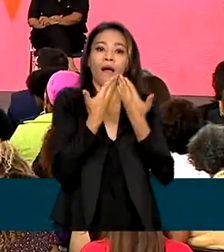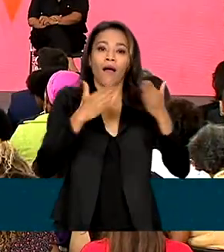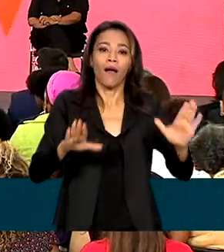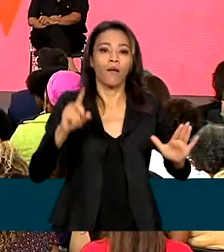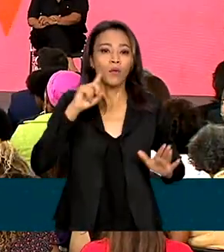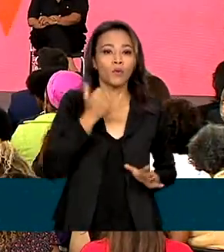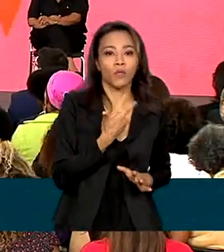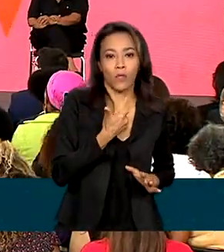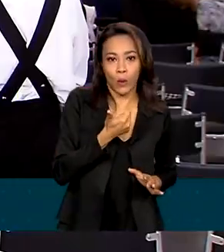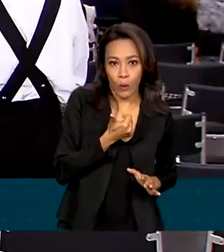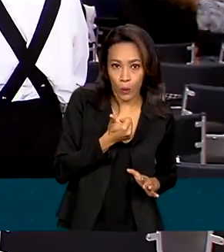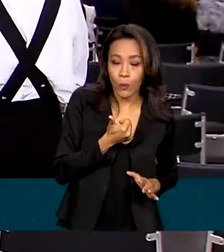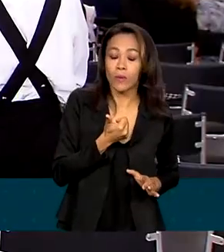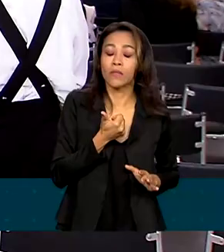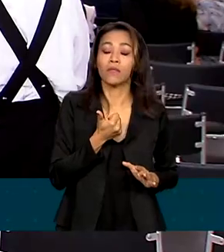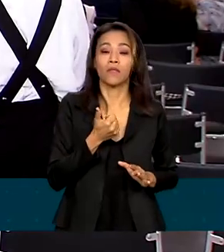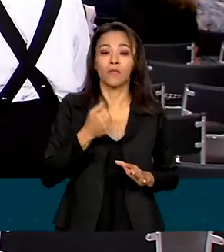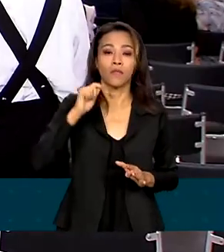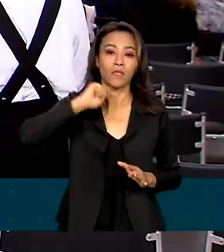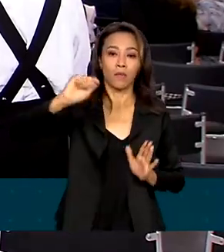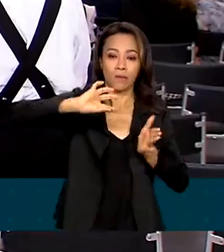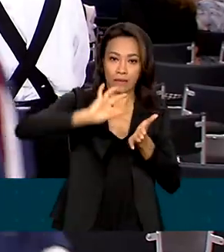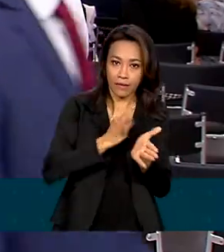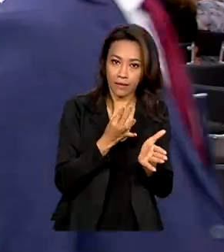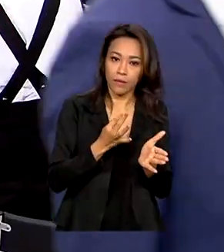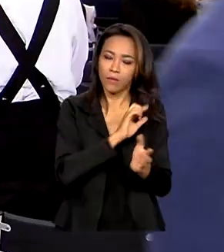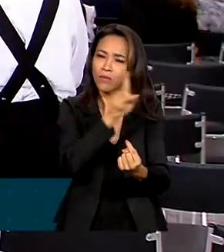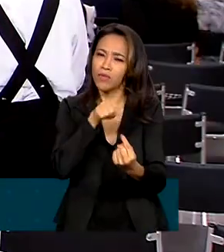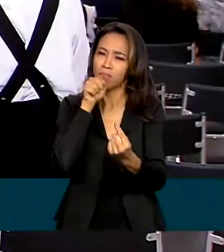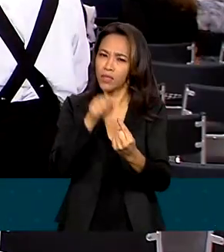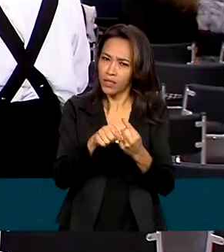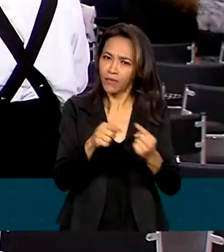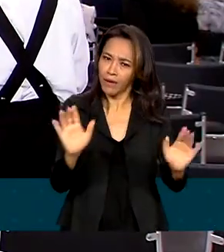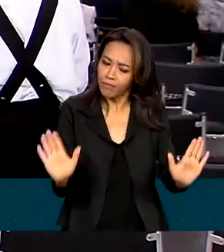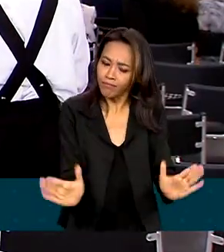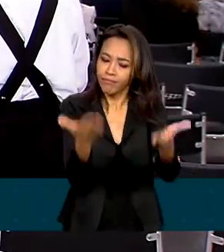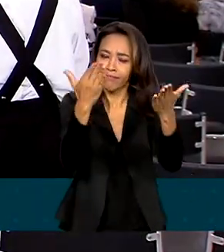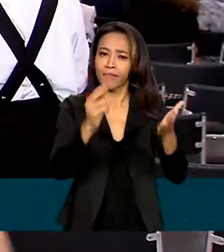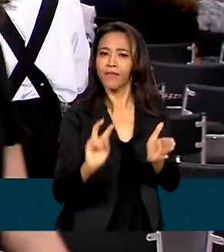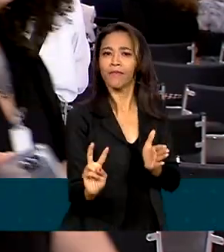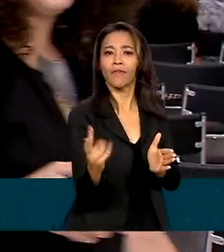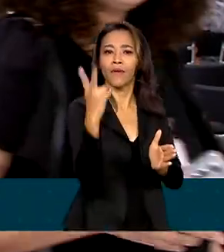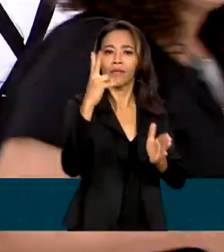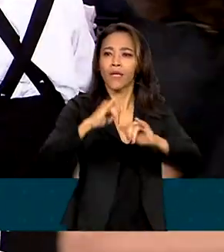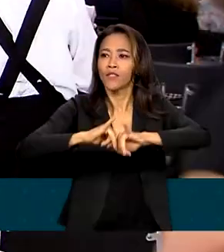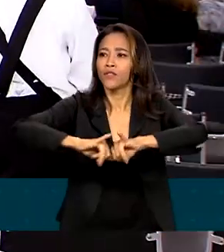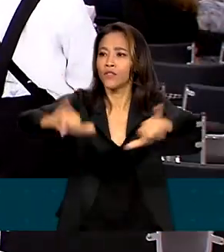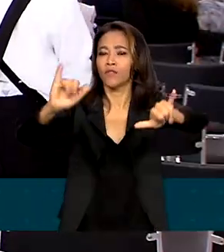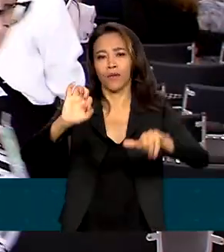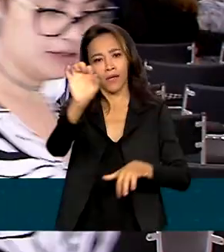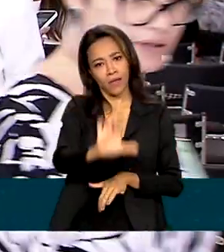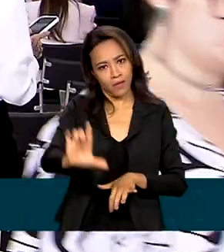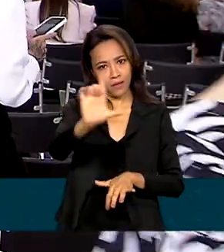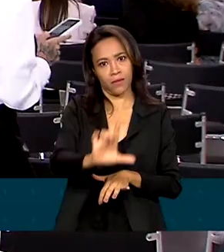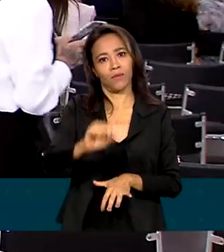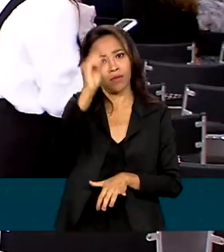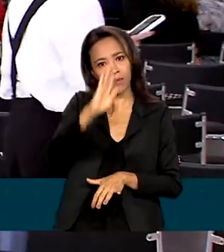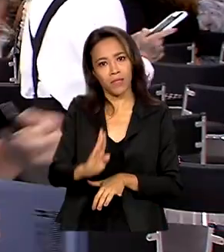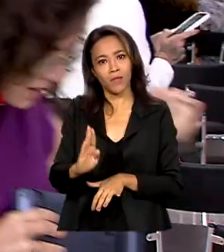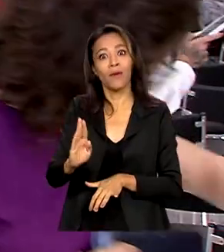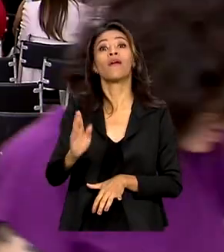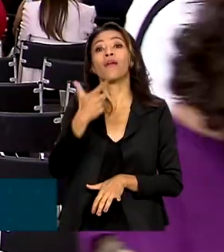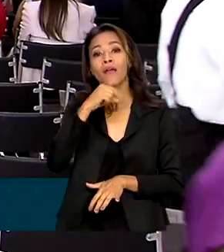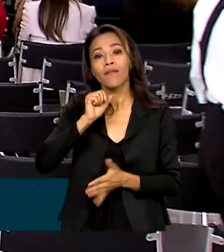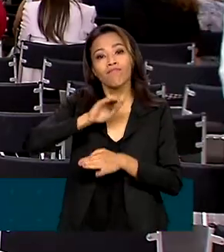12 de abril. A intenção é promover, valorizar e difundir a literatura brasileira feita por mulheres.